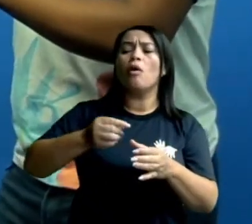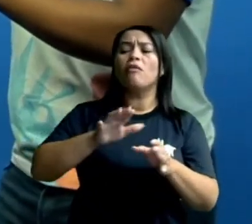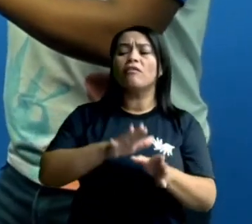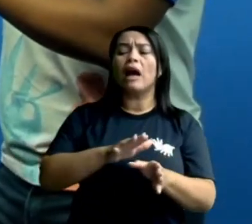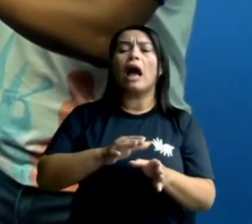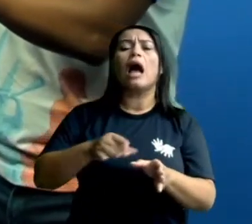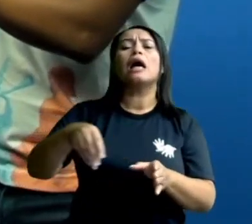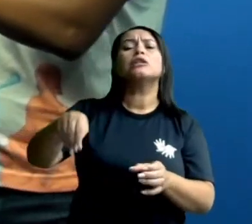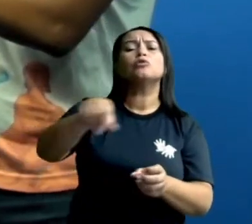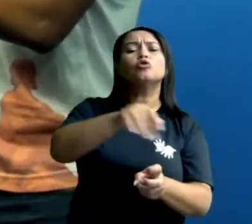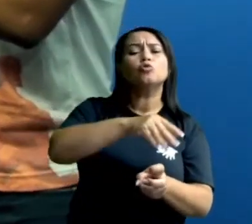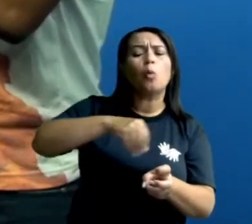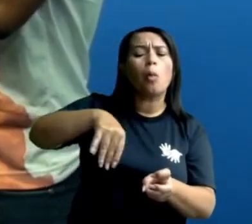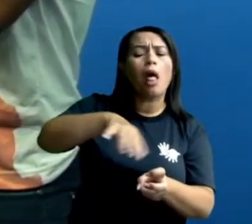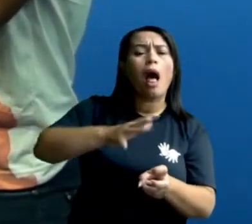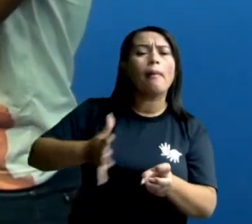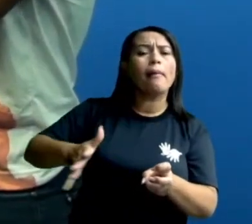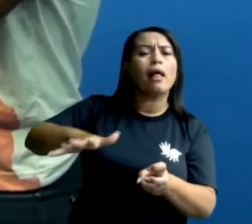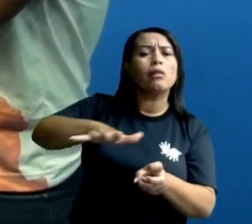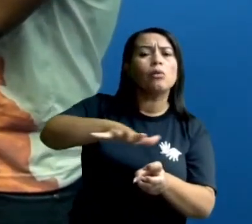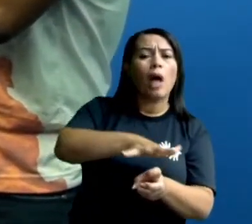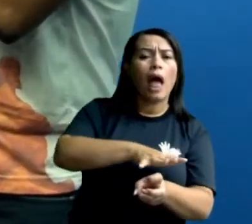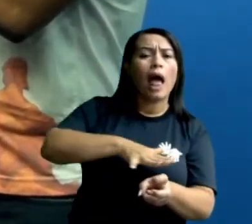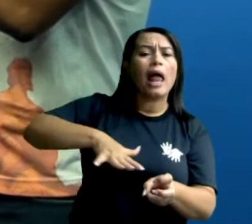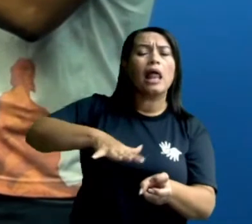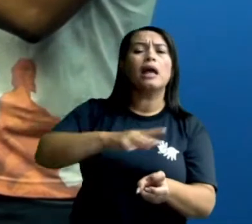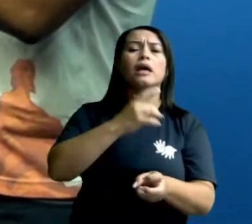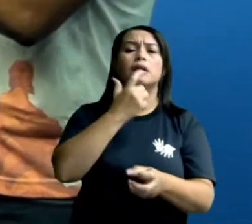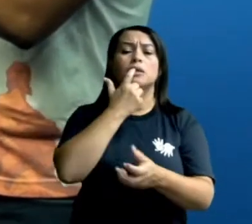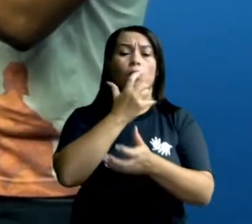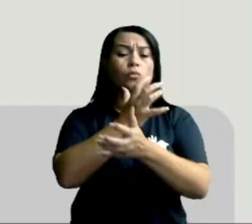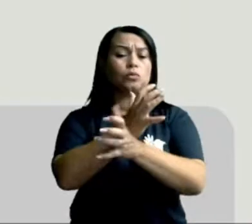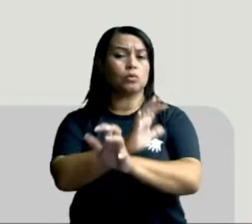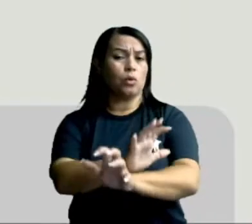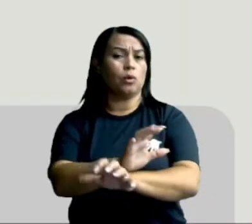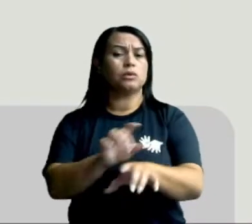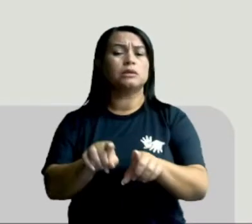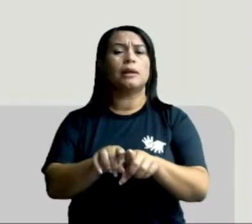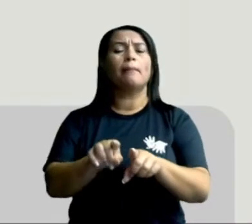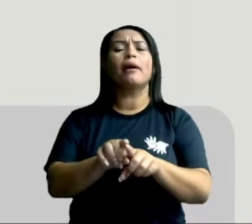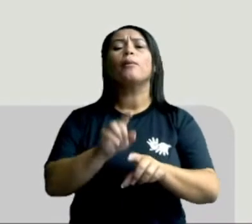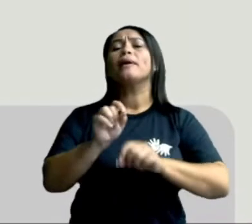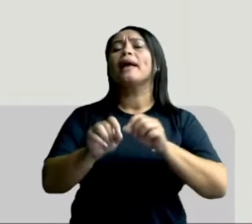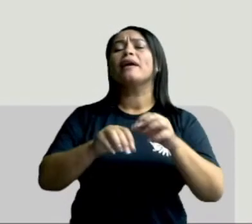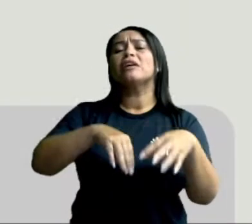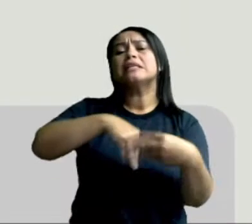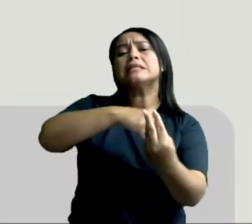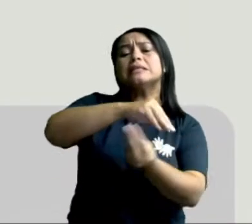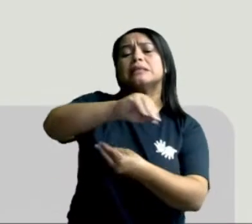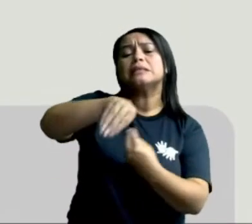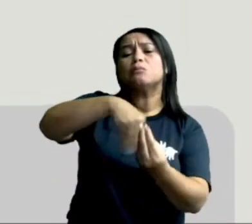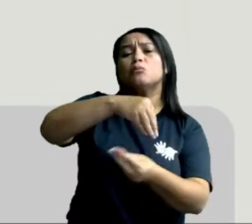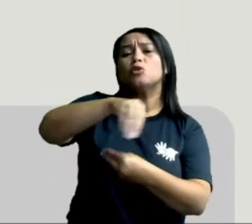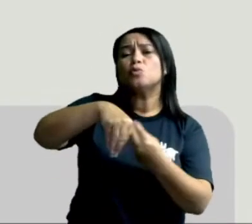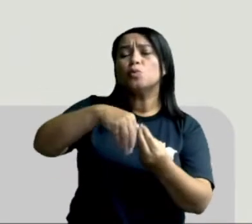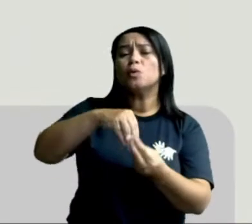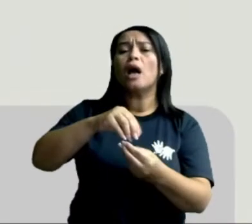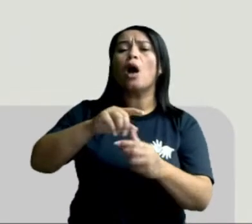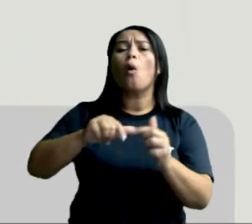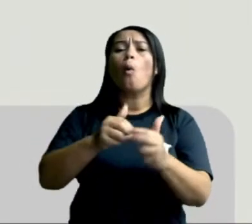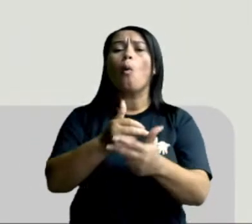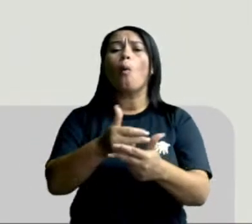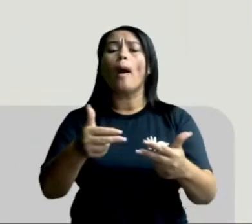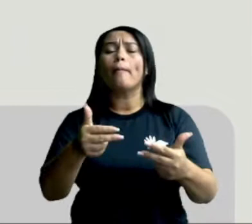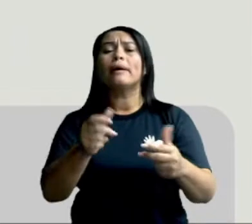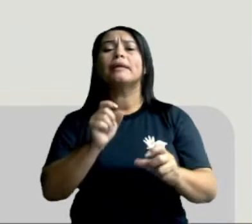E depois desse soterramento, os seus ossos, a sua carapaça, vai se misturando com a matéria